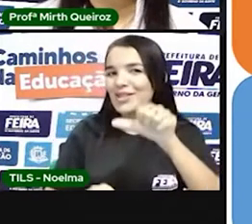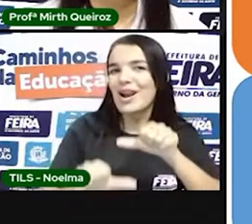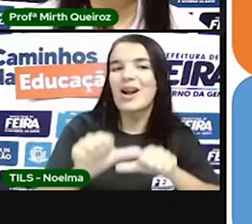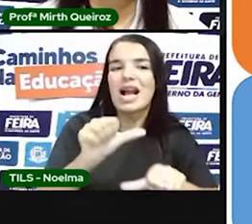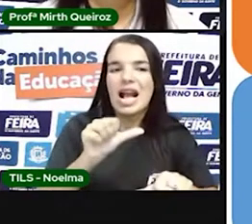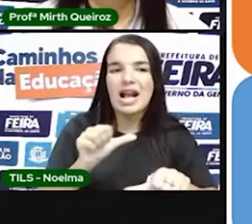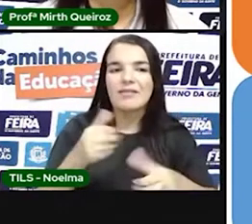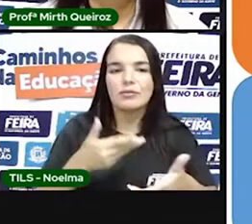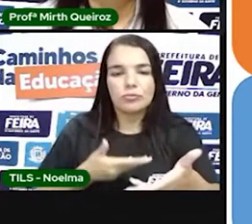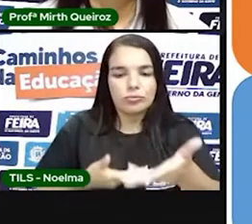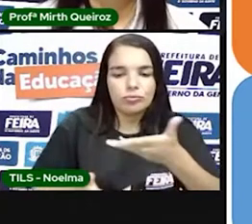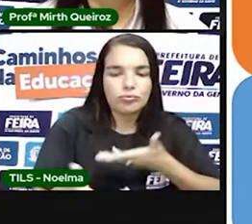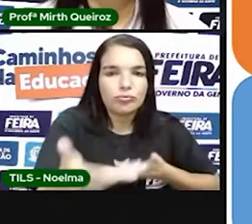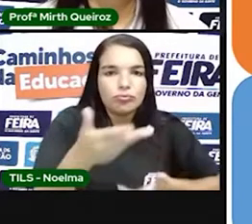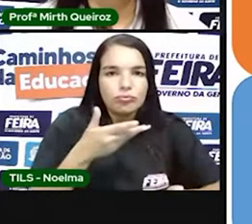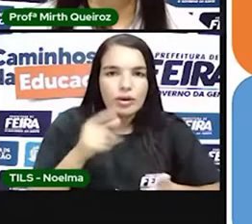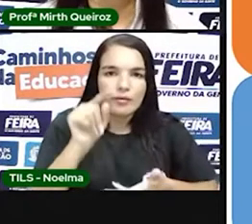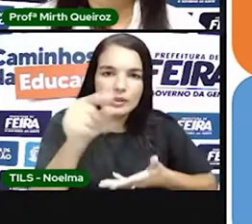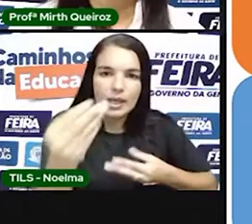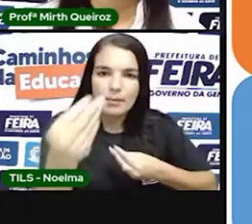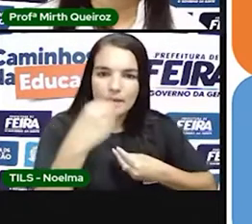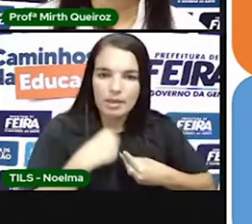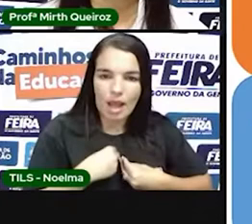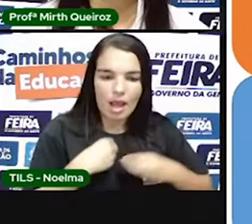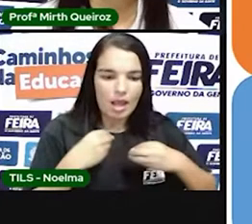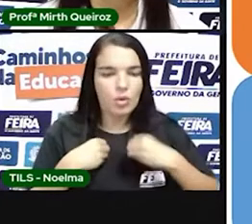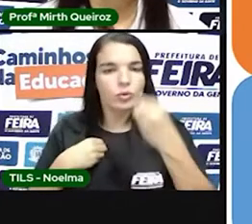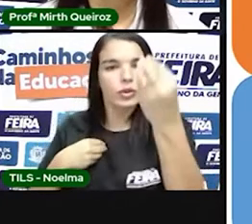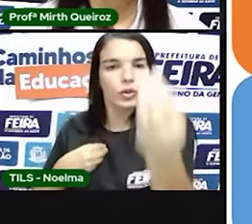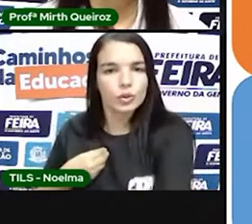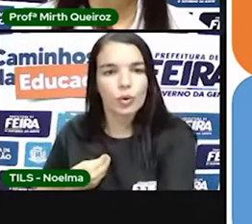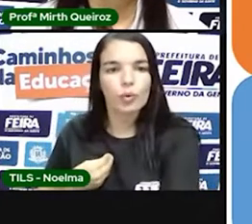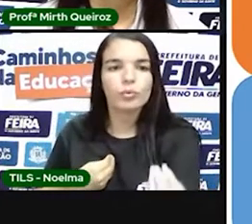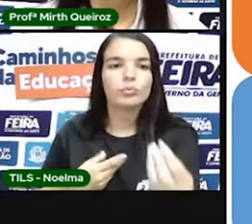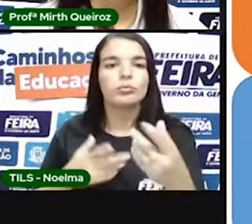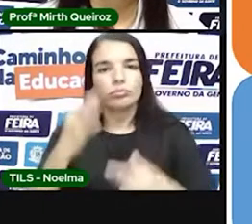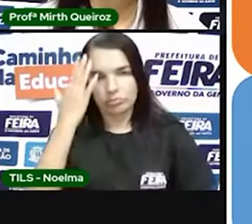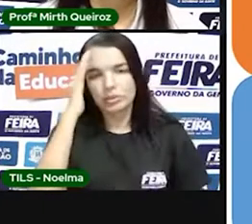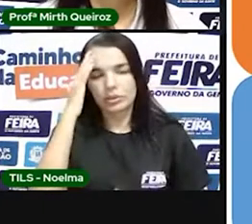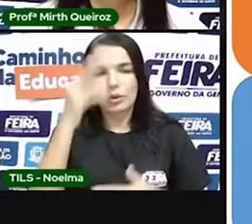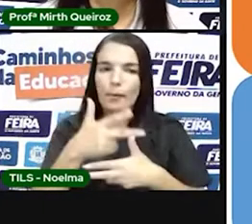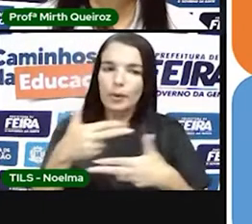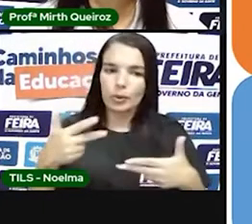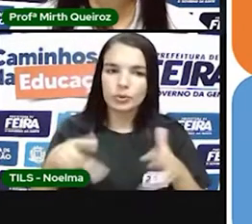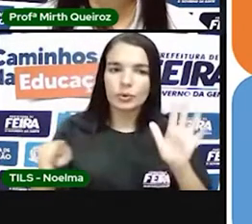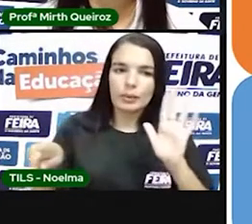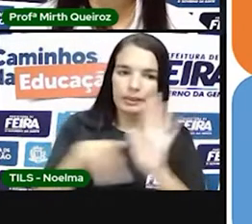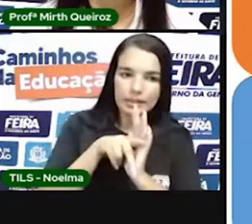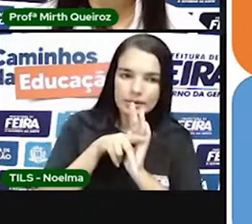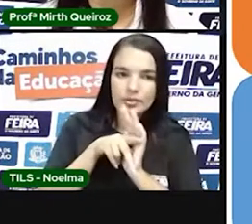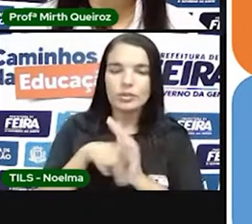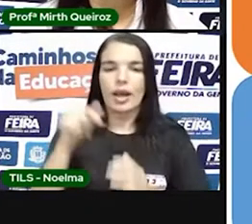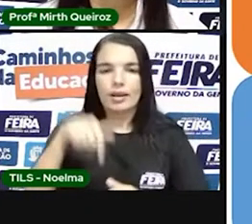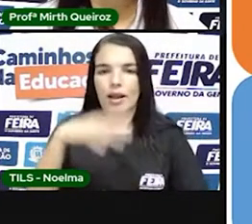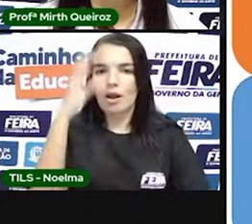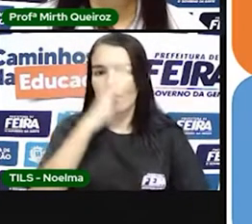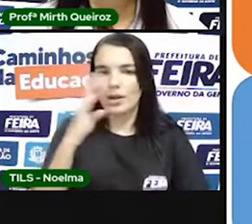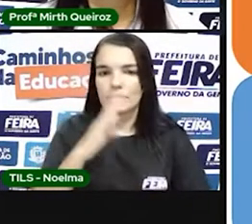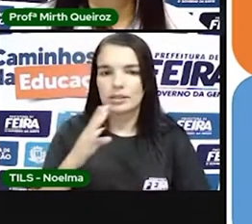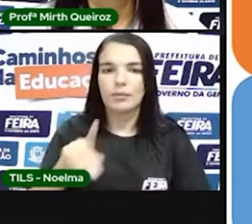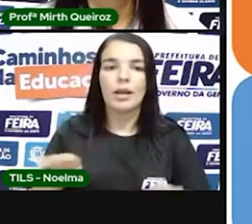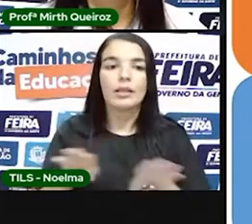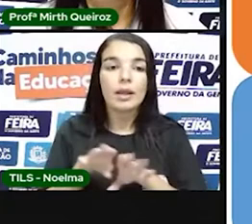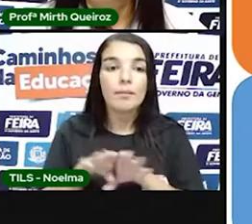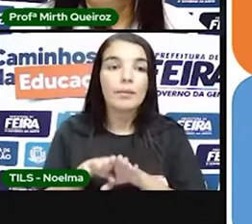a prática de escambo, né? A troca de produtos. E começou também aí a